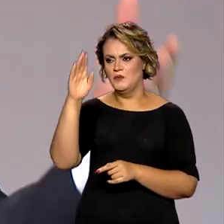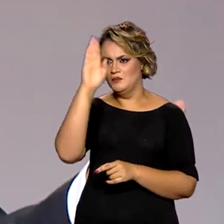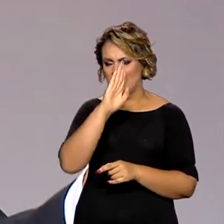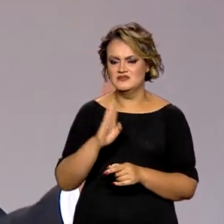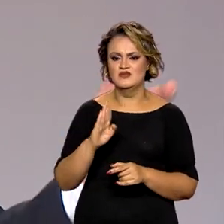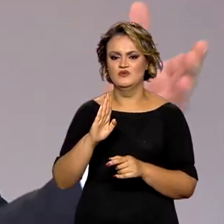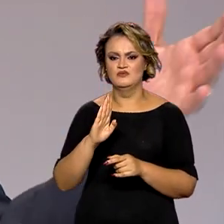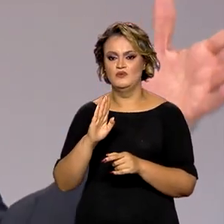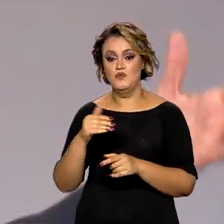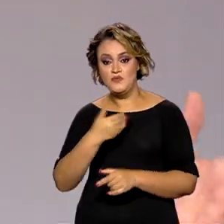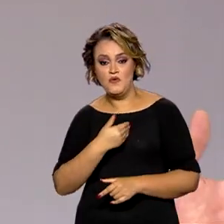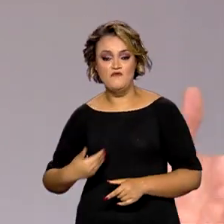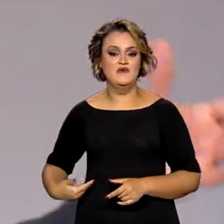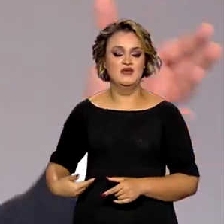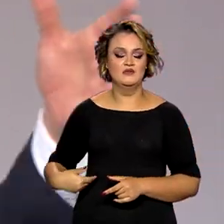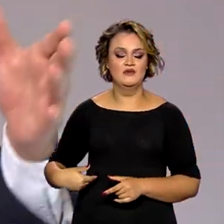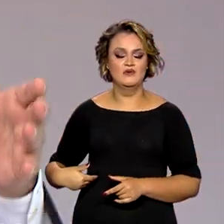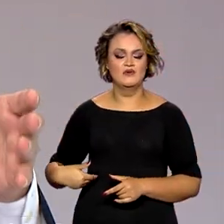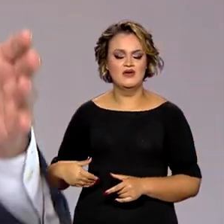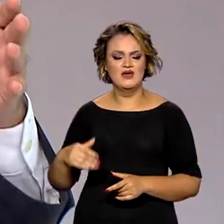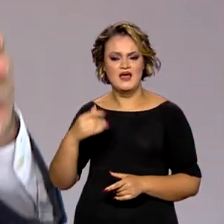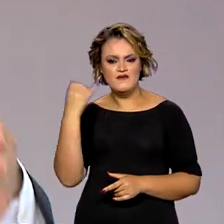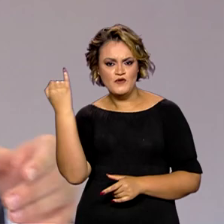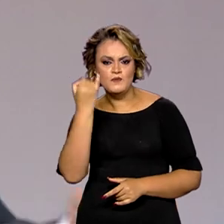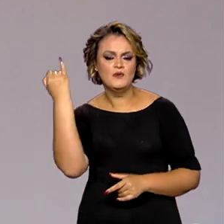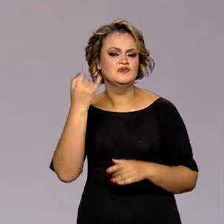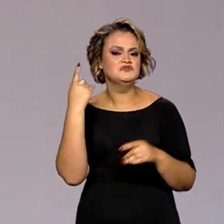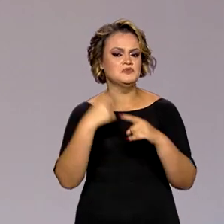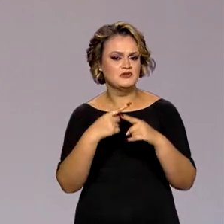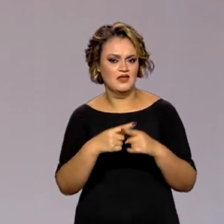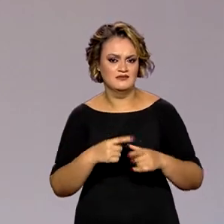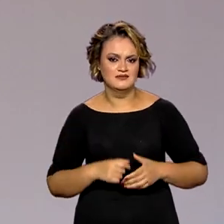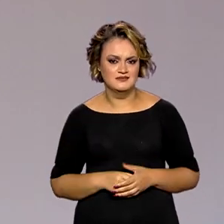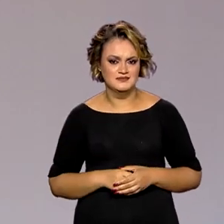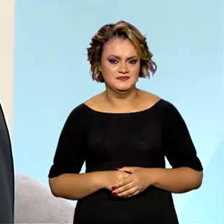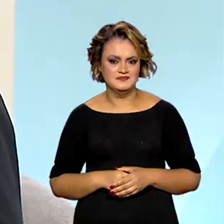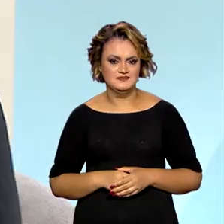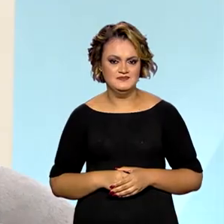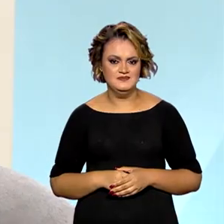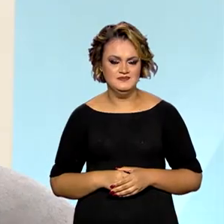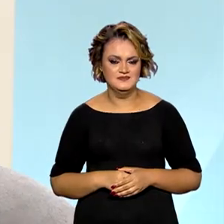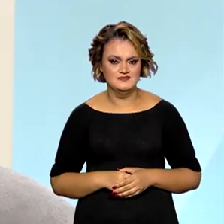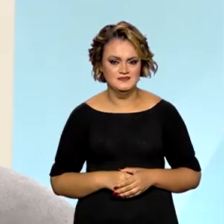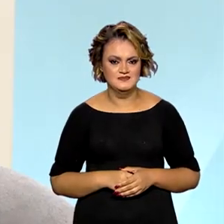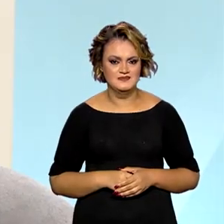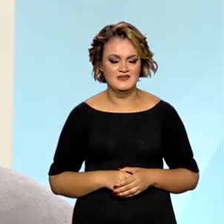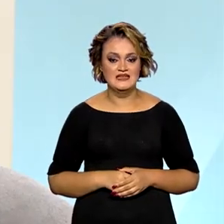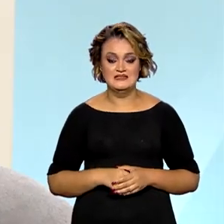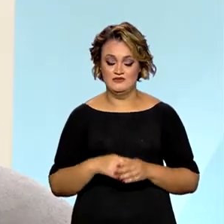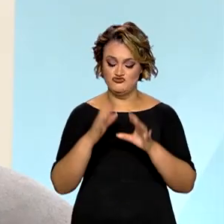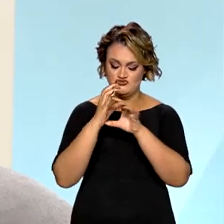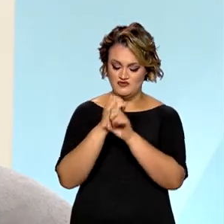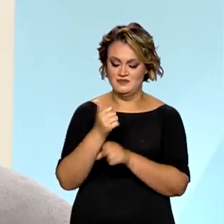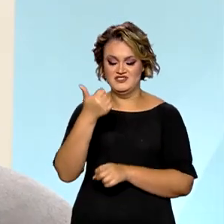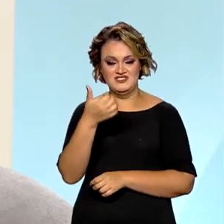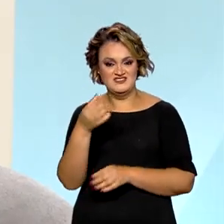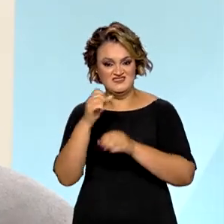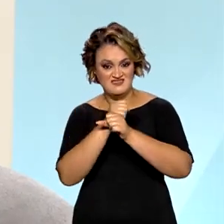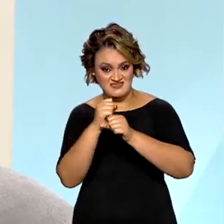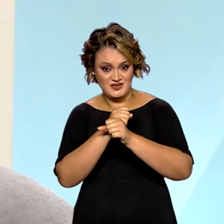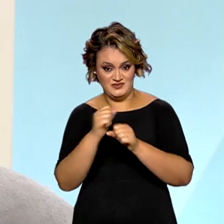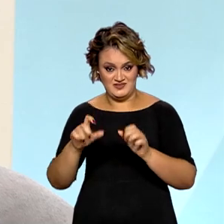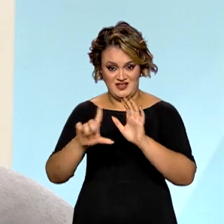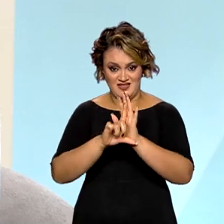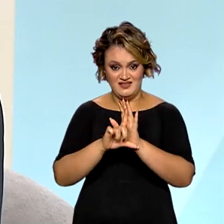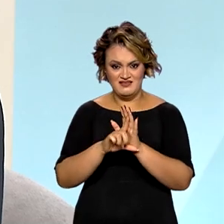da importância de se combater as violações contra as mulheres? Paulo, no aniversário de 16 anos da Maria